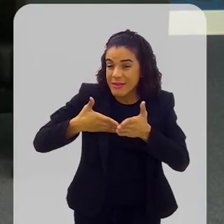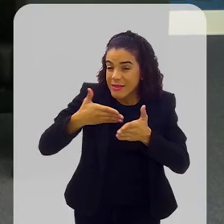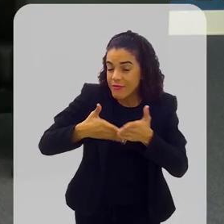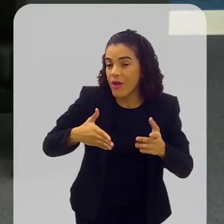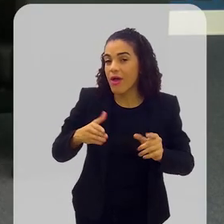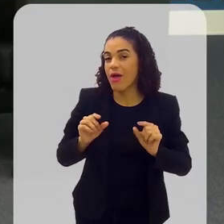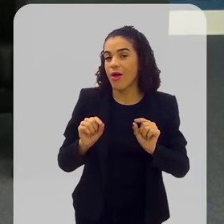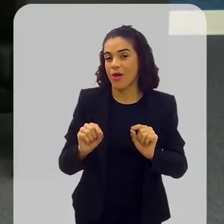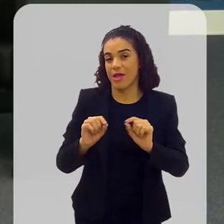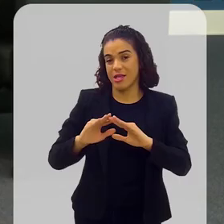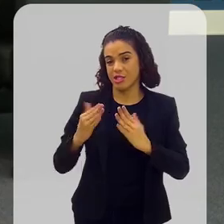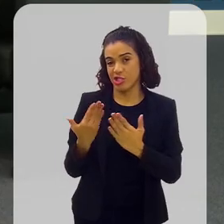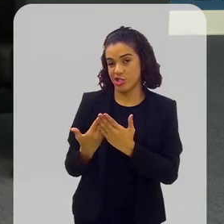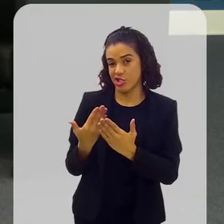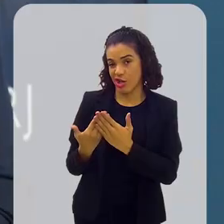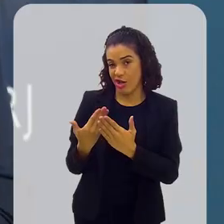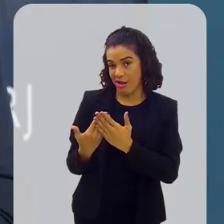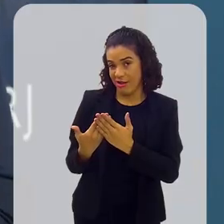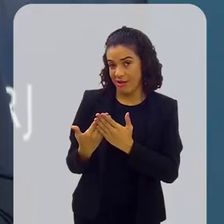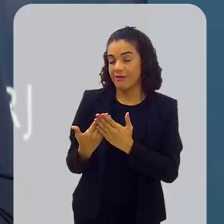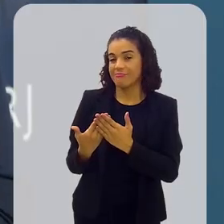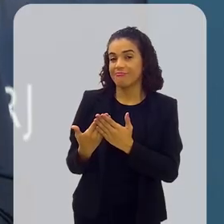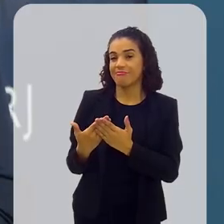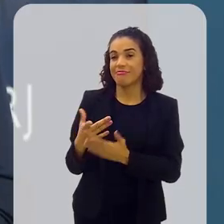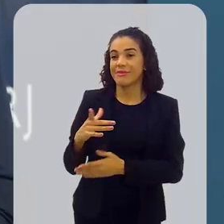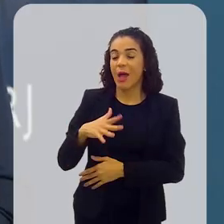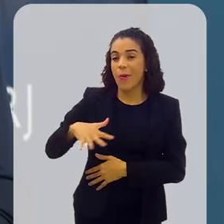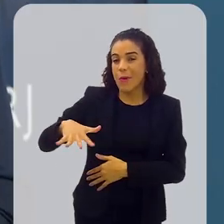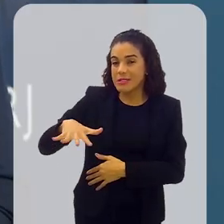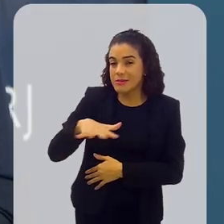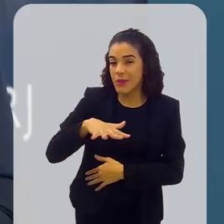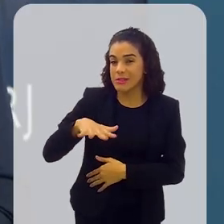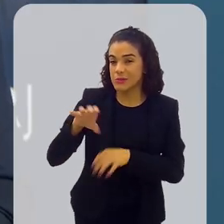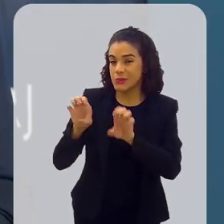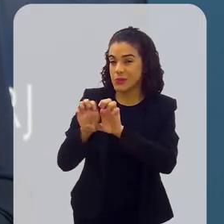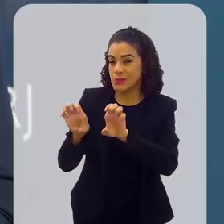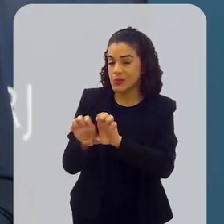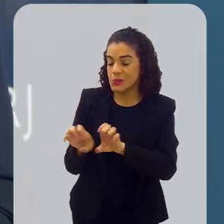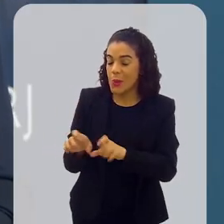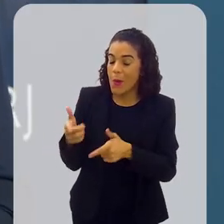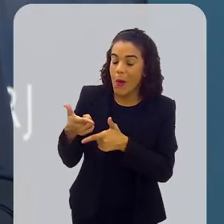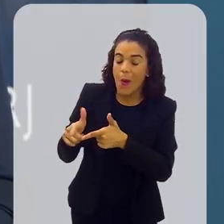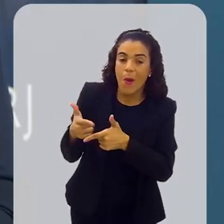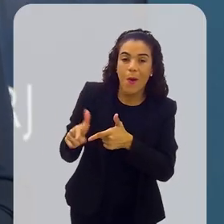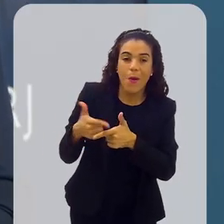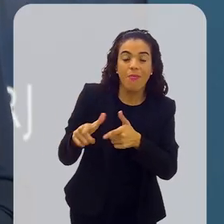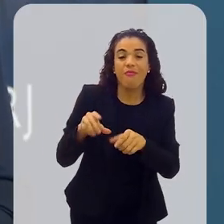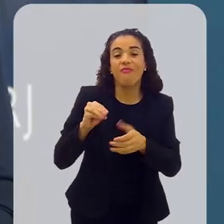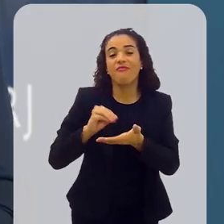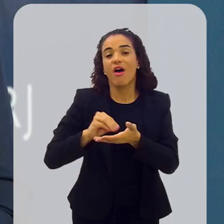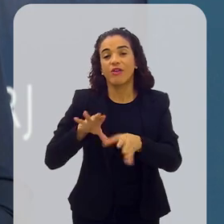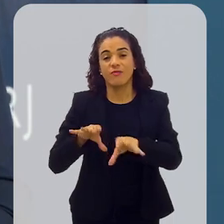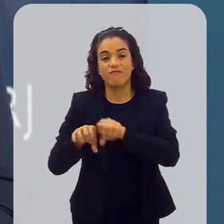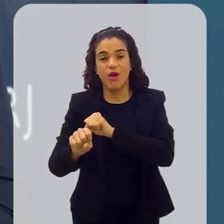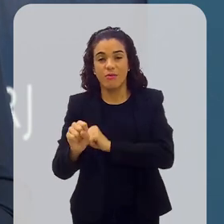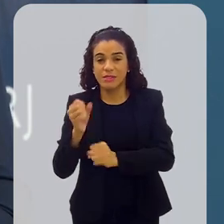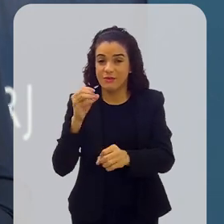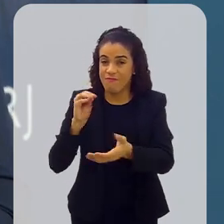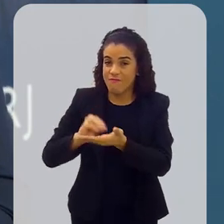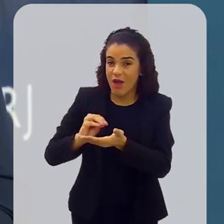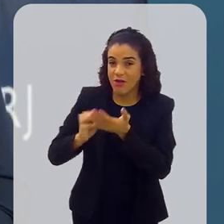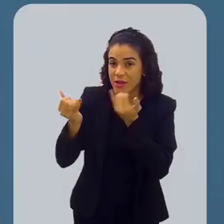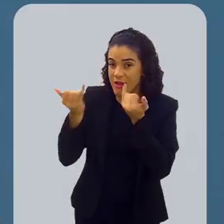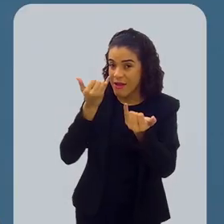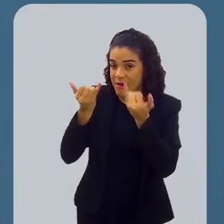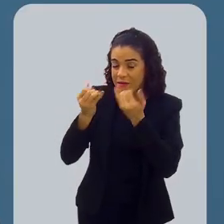dificuldade é, as escolas estão com uma crise estrutural porque falta formação,